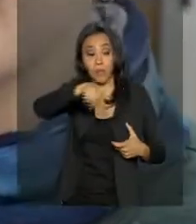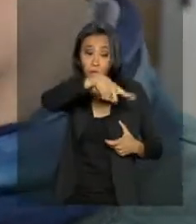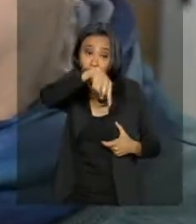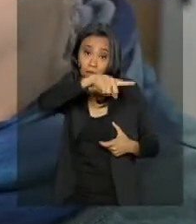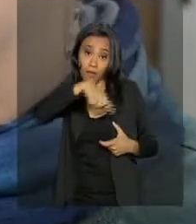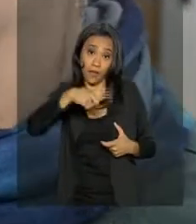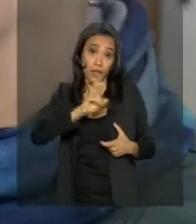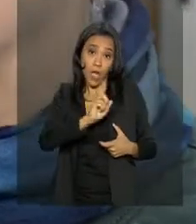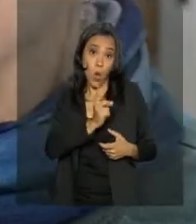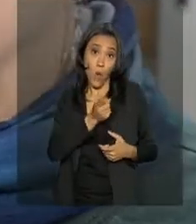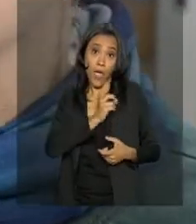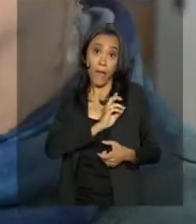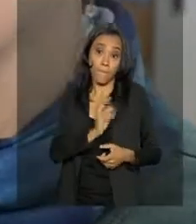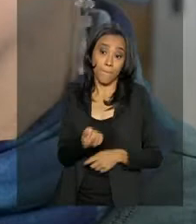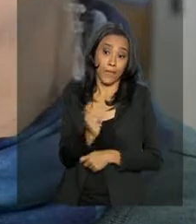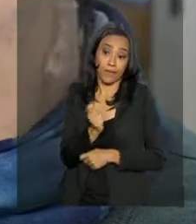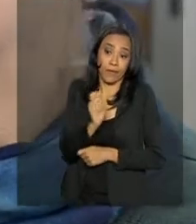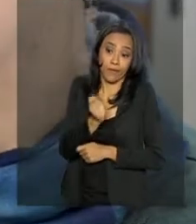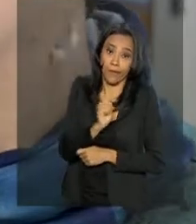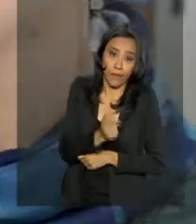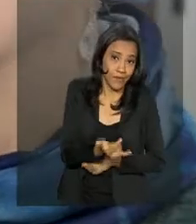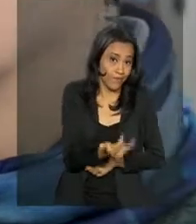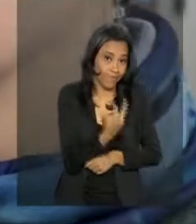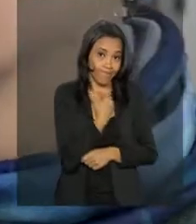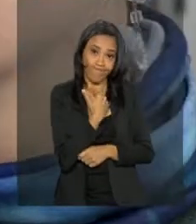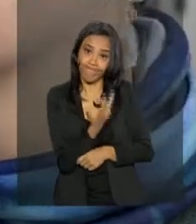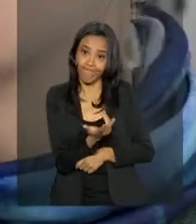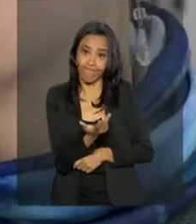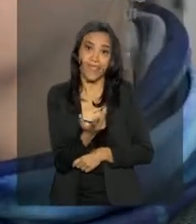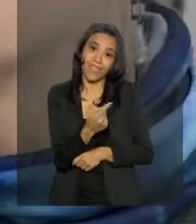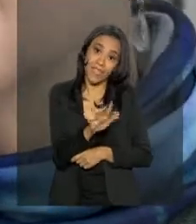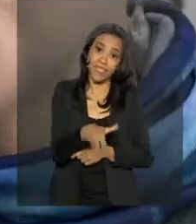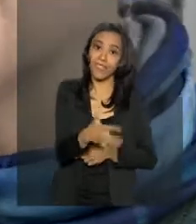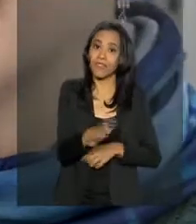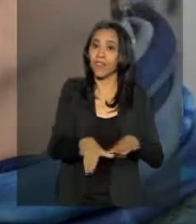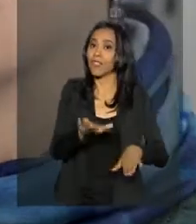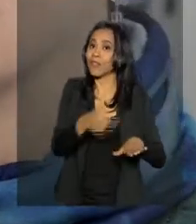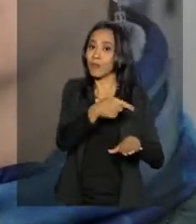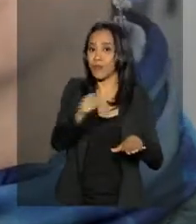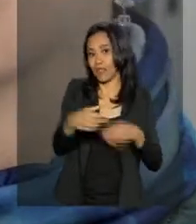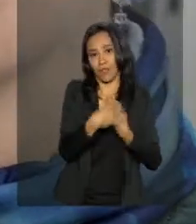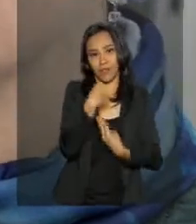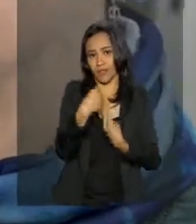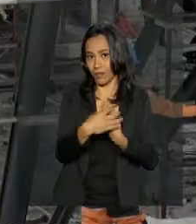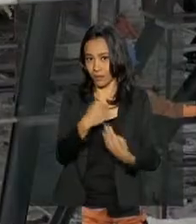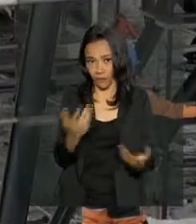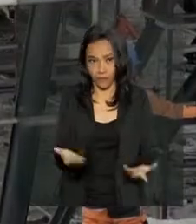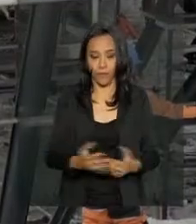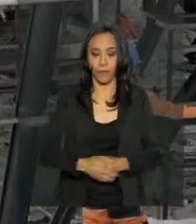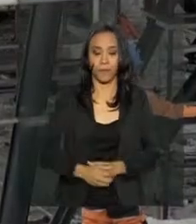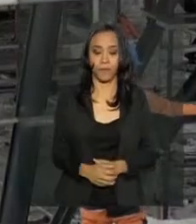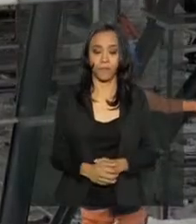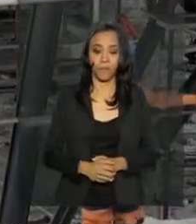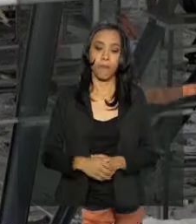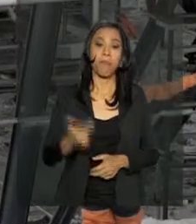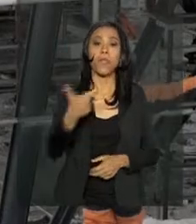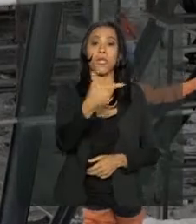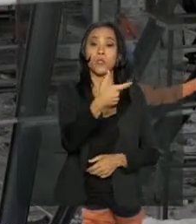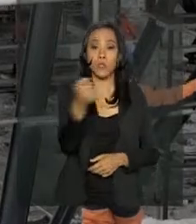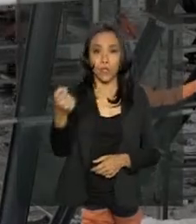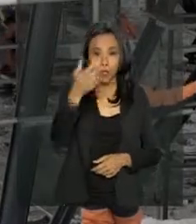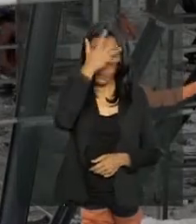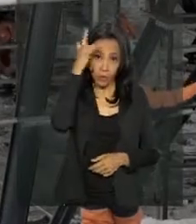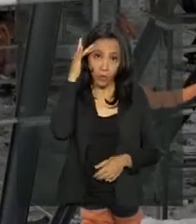pescar. Todas aquelas orientações que, na verdade, a gente não tem como a gente tem nos brasileiros. 200 operários